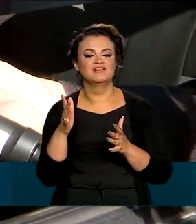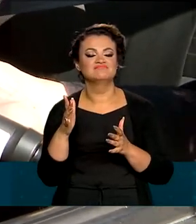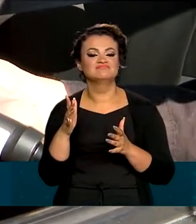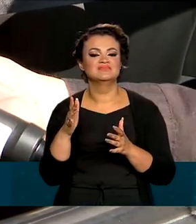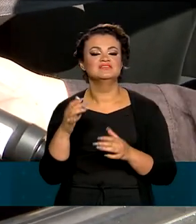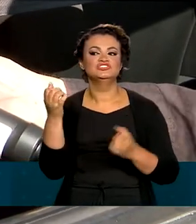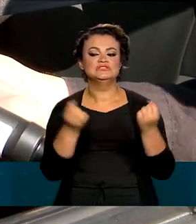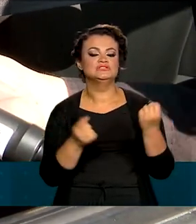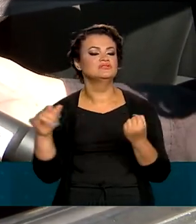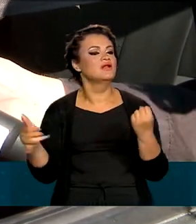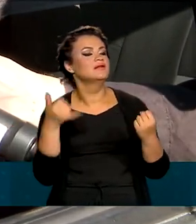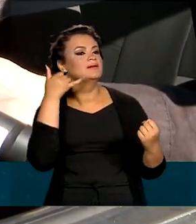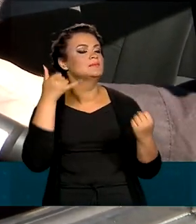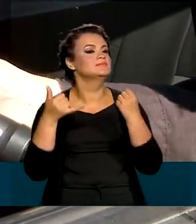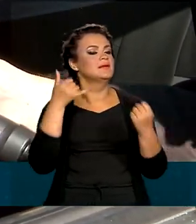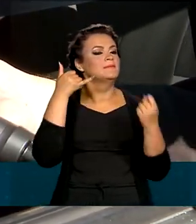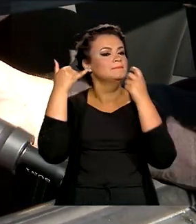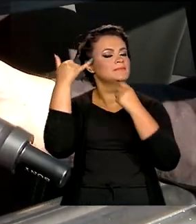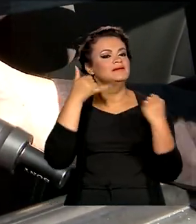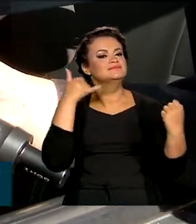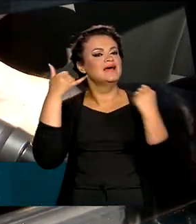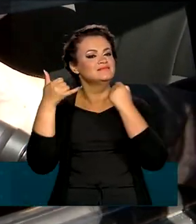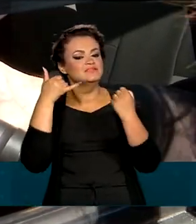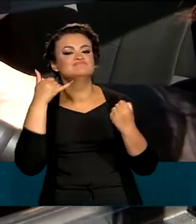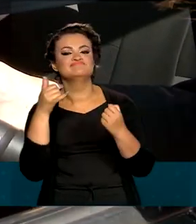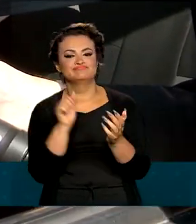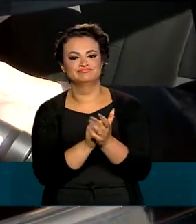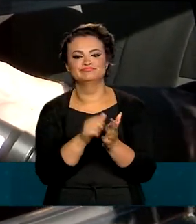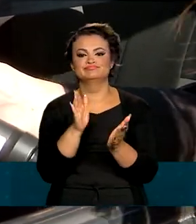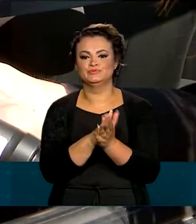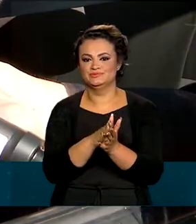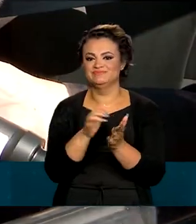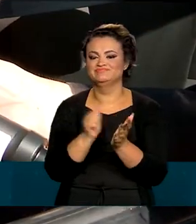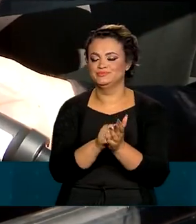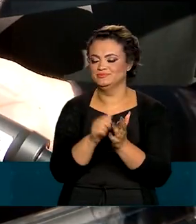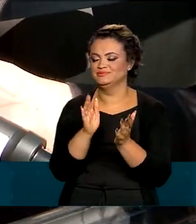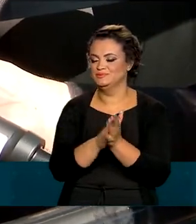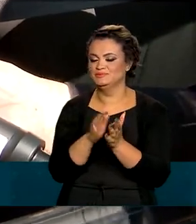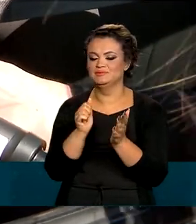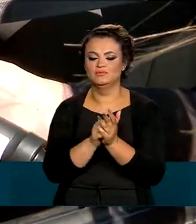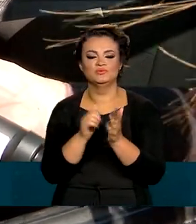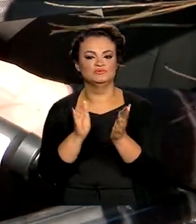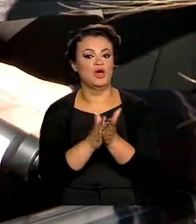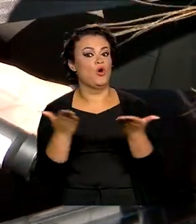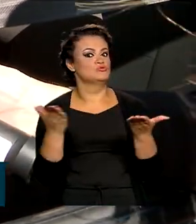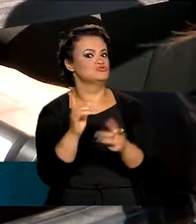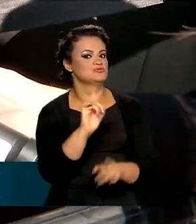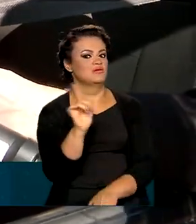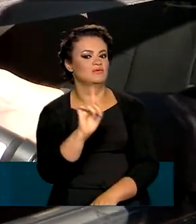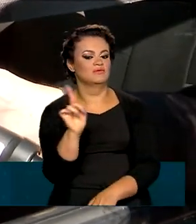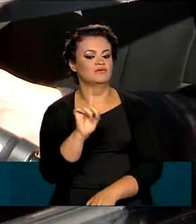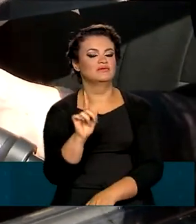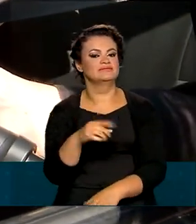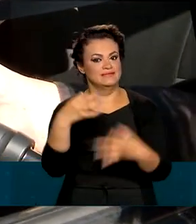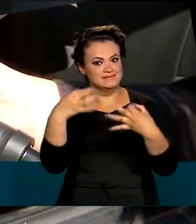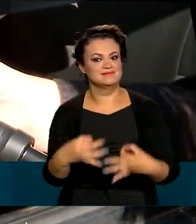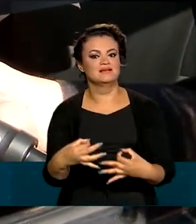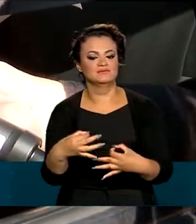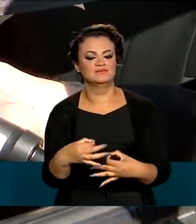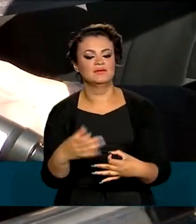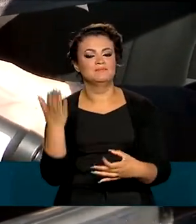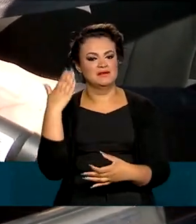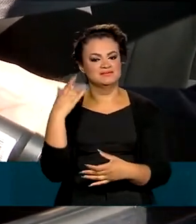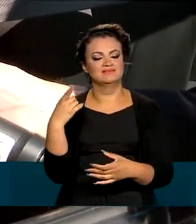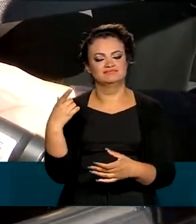ligações dirigindo. Há muito tempo atrás já paguei muita multa com isso. Não, hoje eu tenho que ser exemplo, né? Já fiz